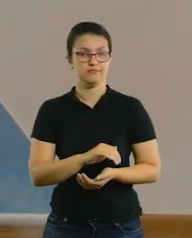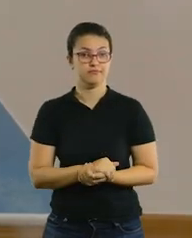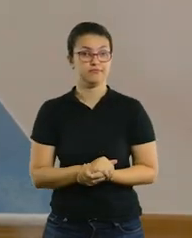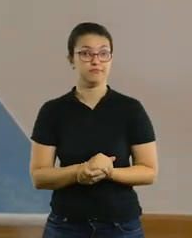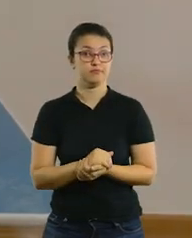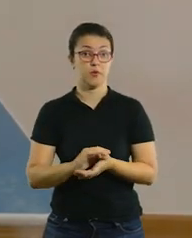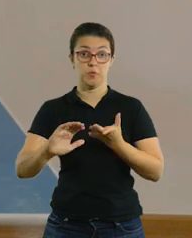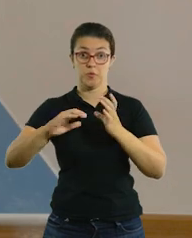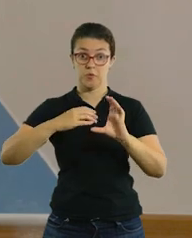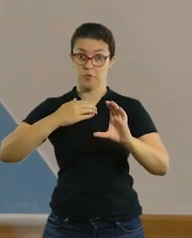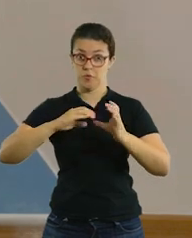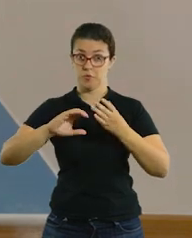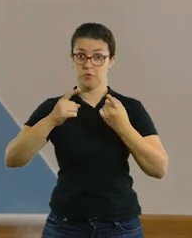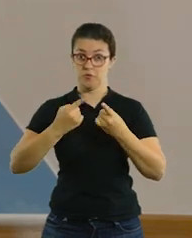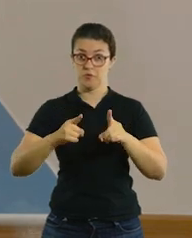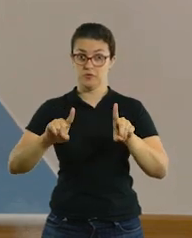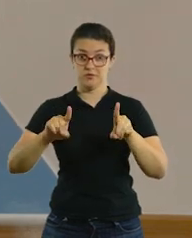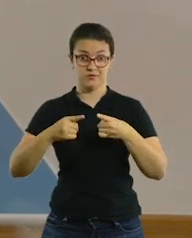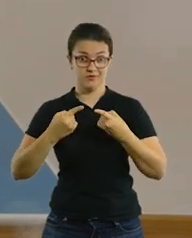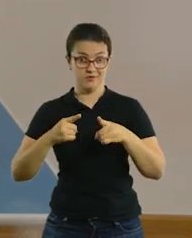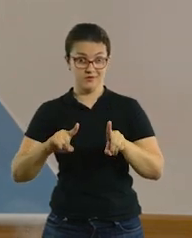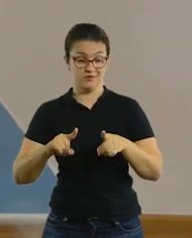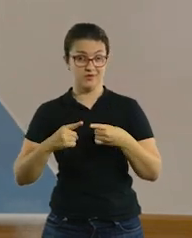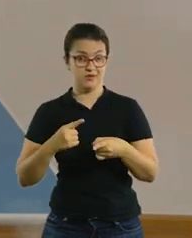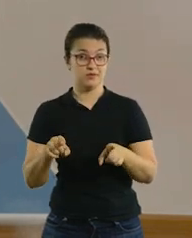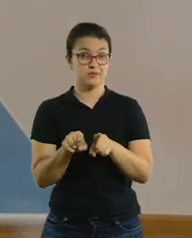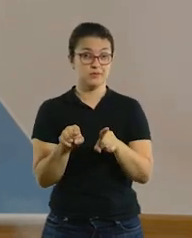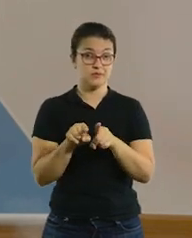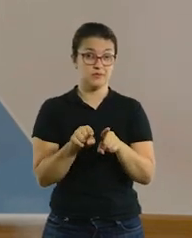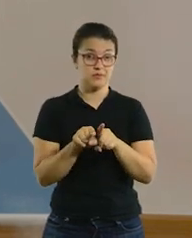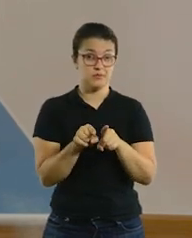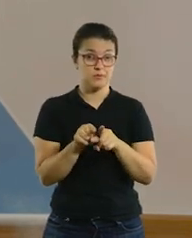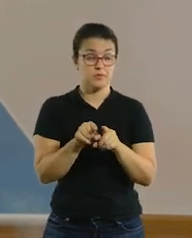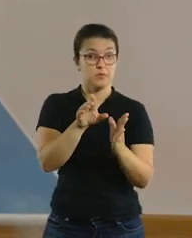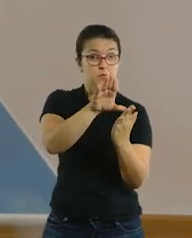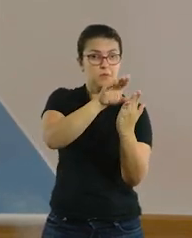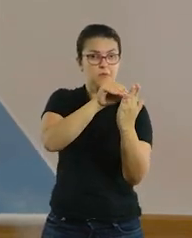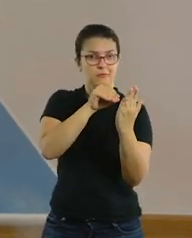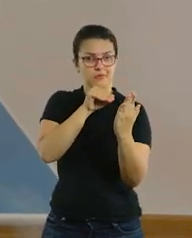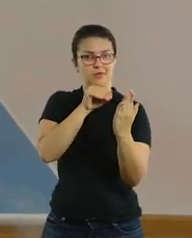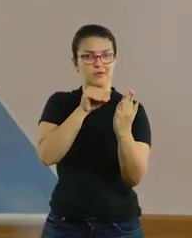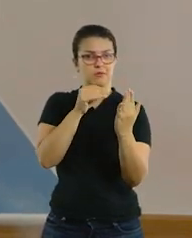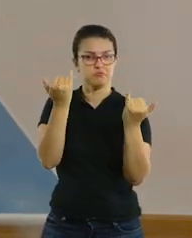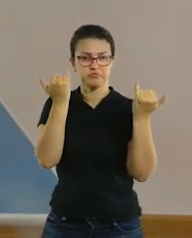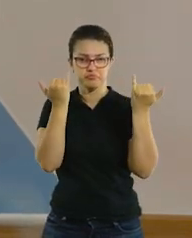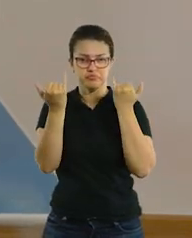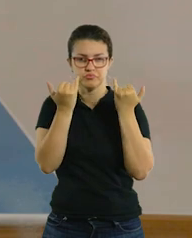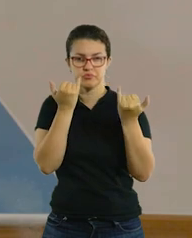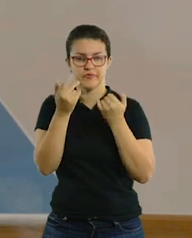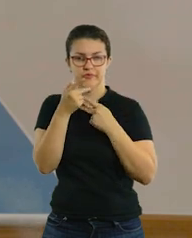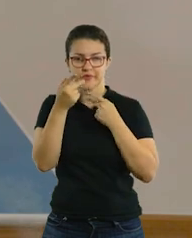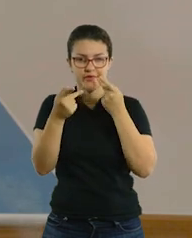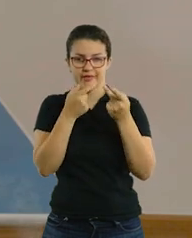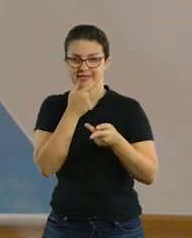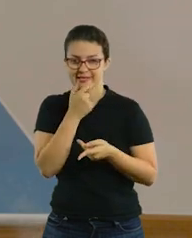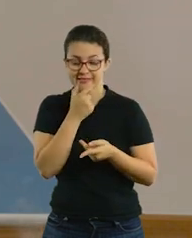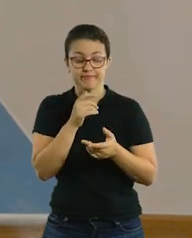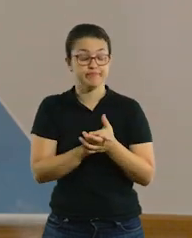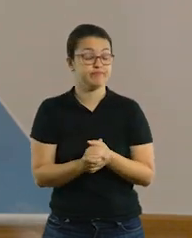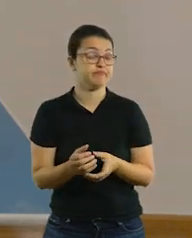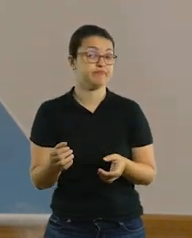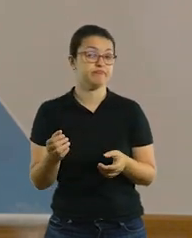ouvir essa música e também falar as pronúncias das palavras. Ok? Então, vamos lá.